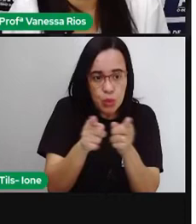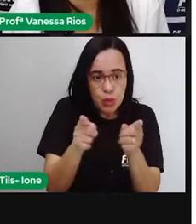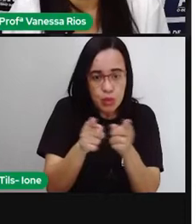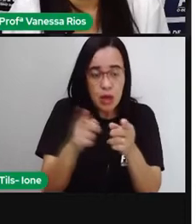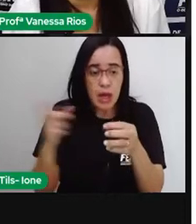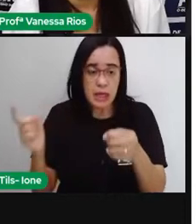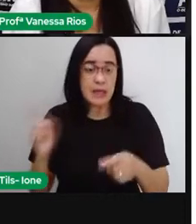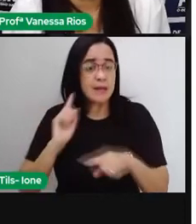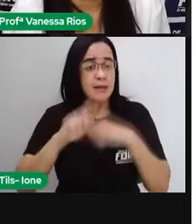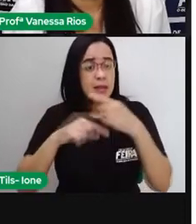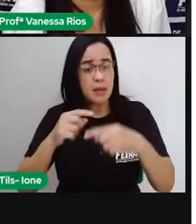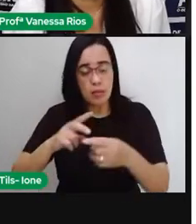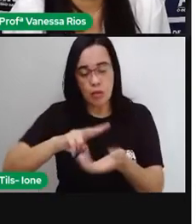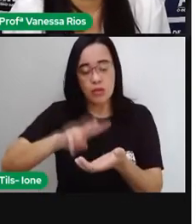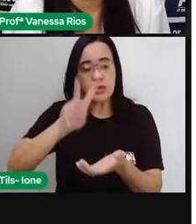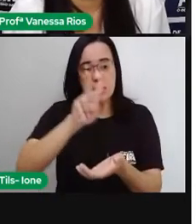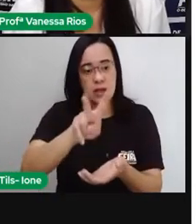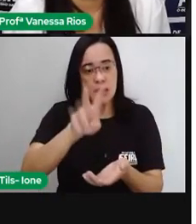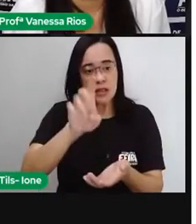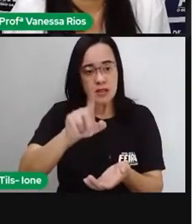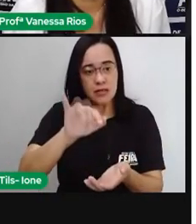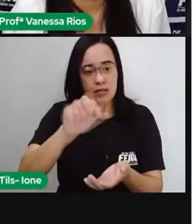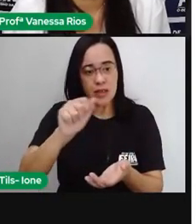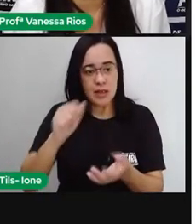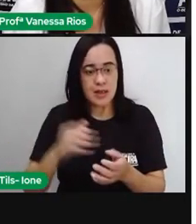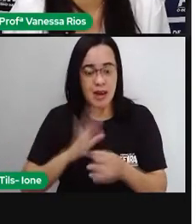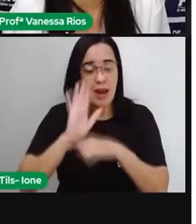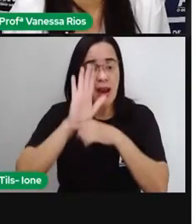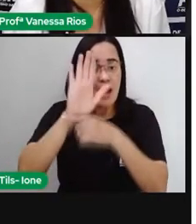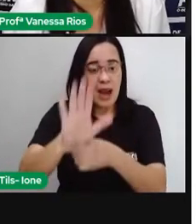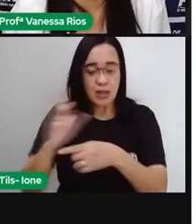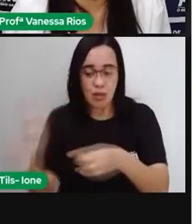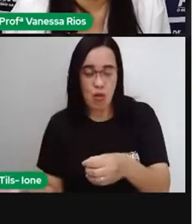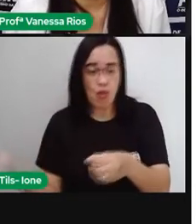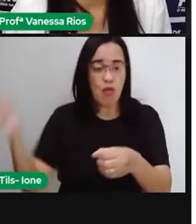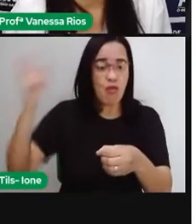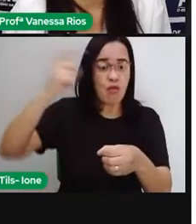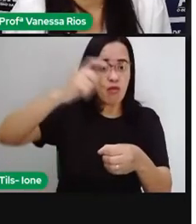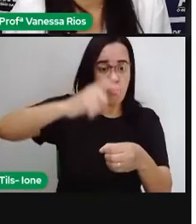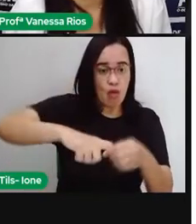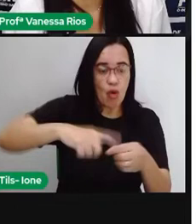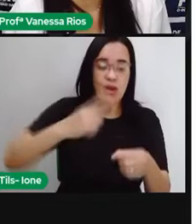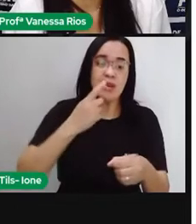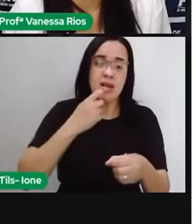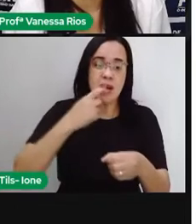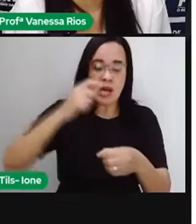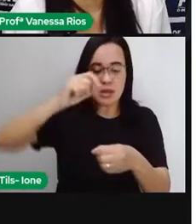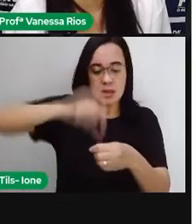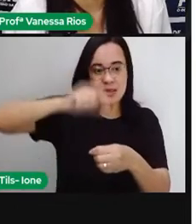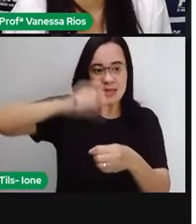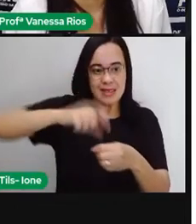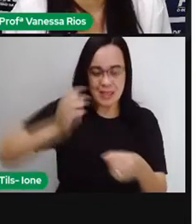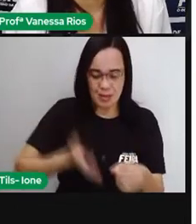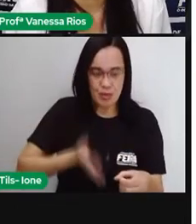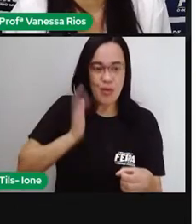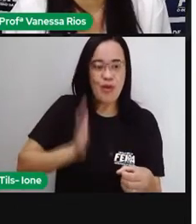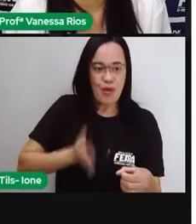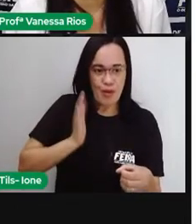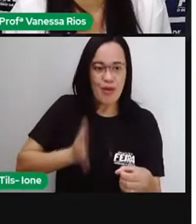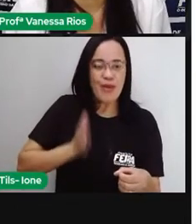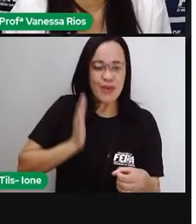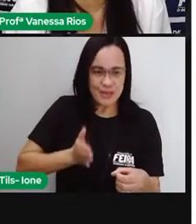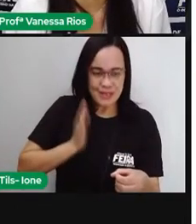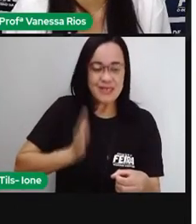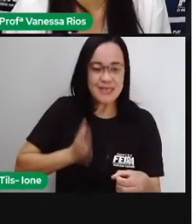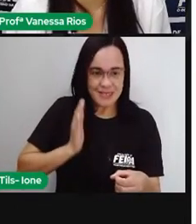coração. Nesses vasos, o sangue corre em baixa pressão, e para evitar o refluxo do sangue, as veias são